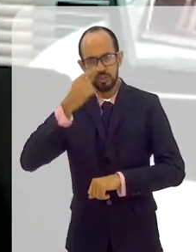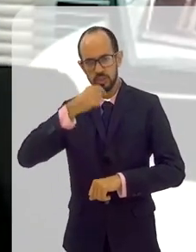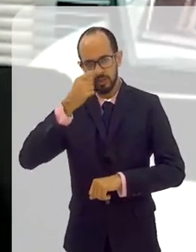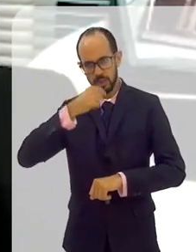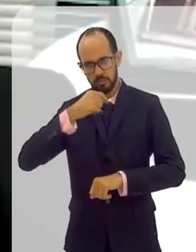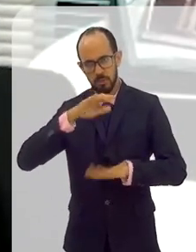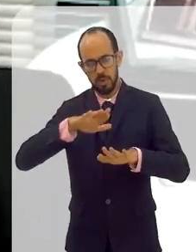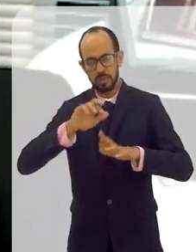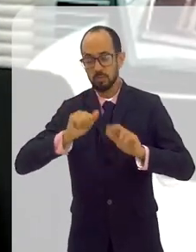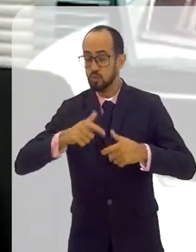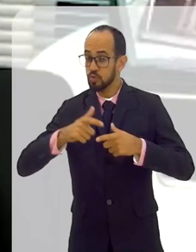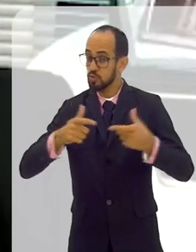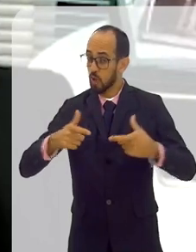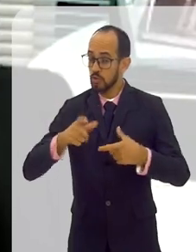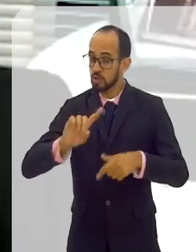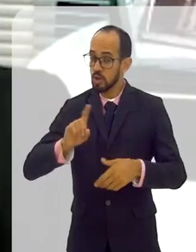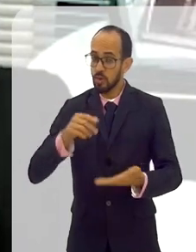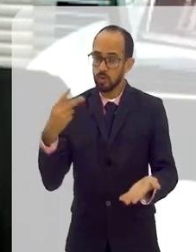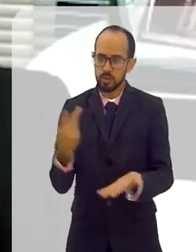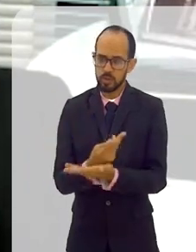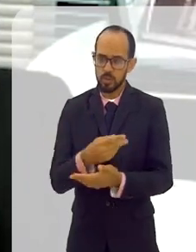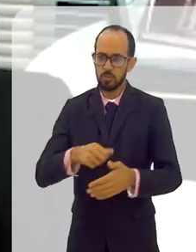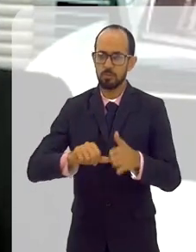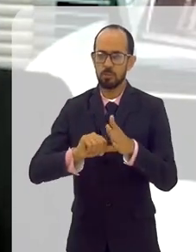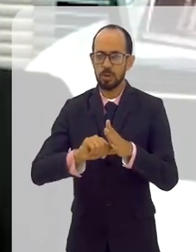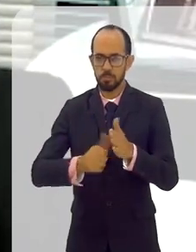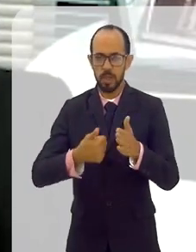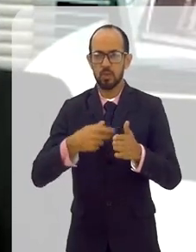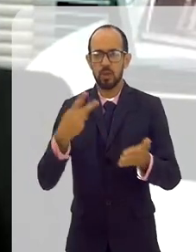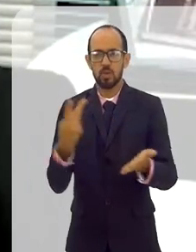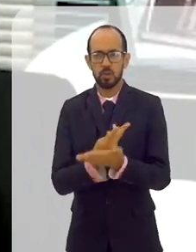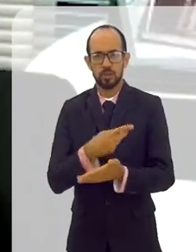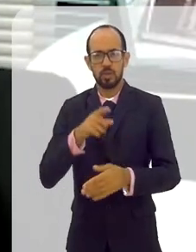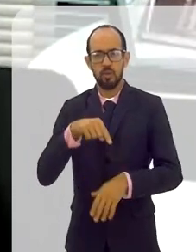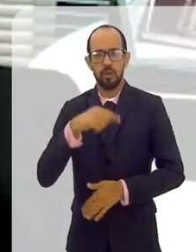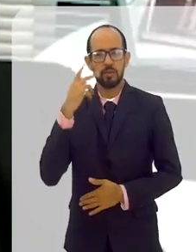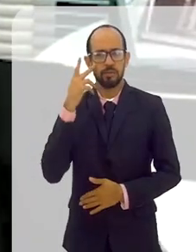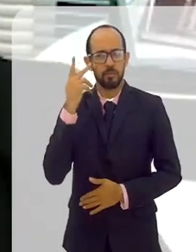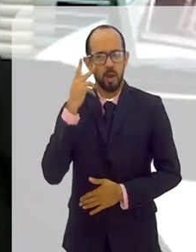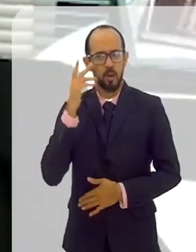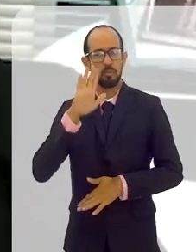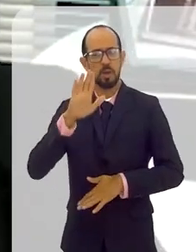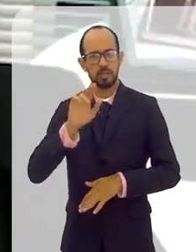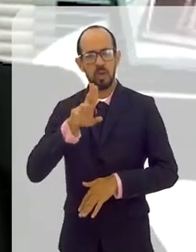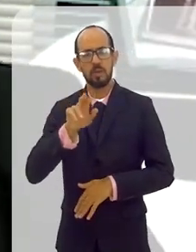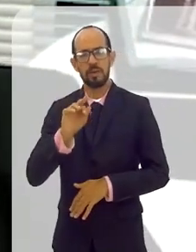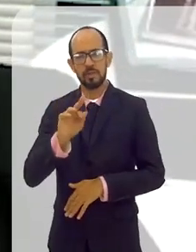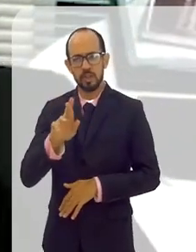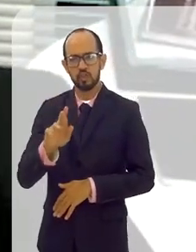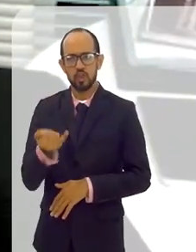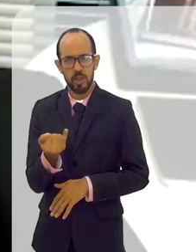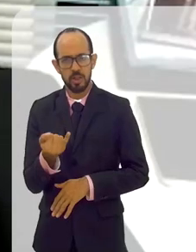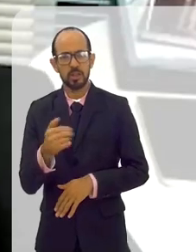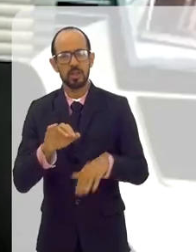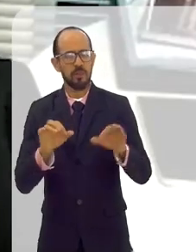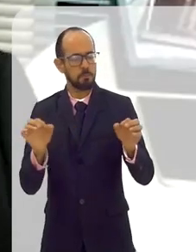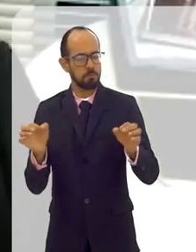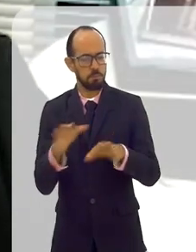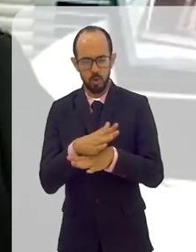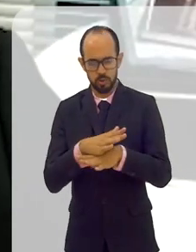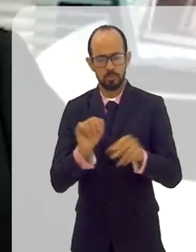tivemos nenhum caso positivo naquela época. O primeiro caso positivo foi na cidade de São Paulo. Mas, veja, a UFRJ já estava pronta para fazer o diagnóstico.